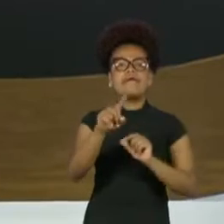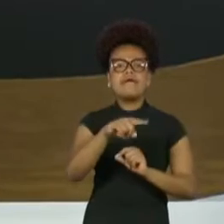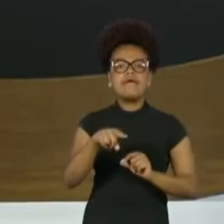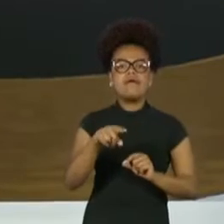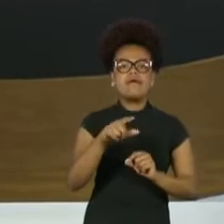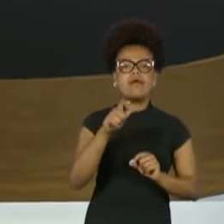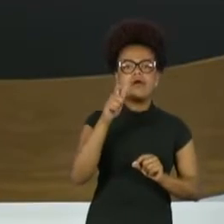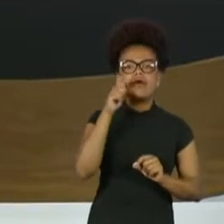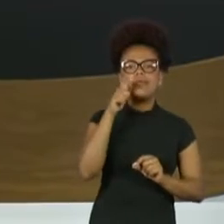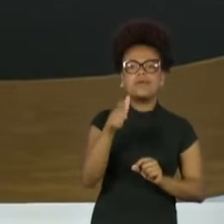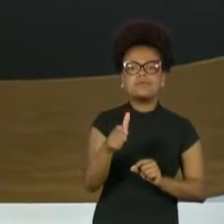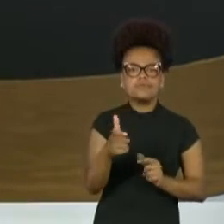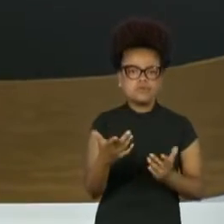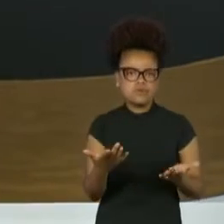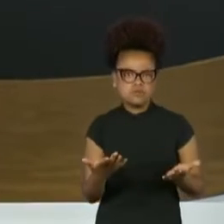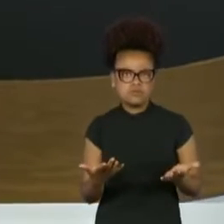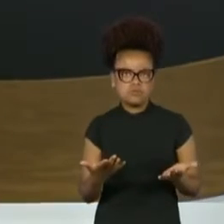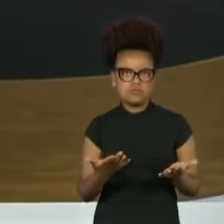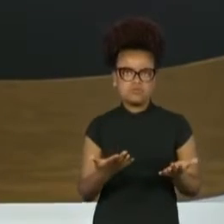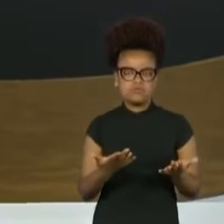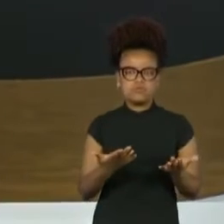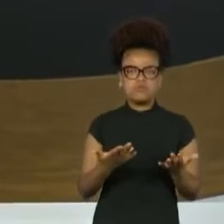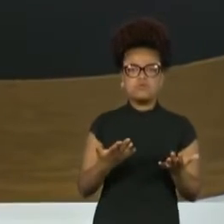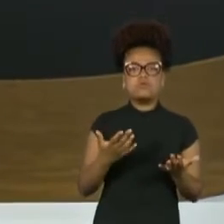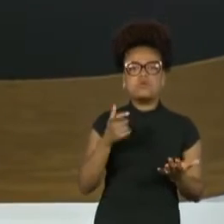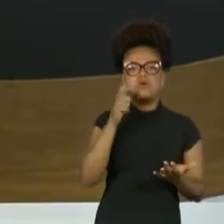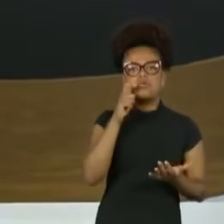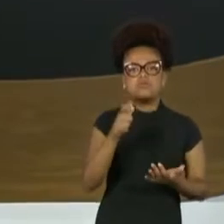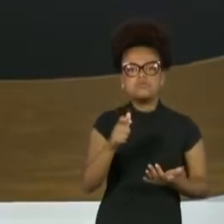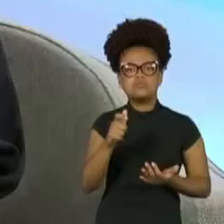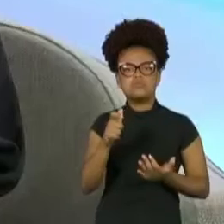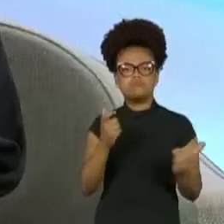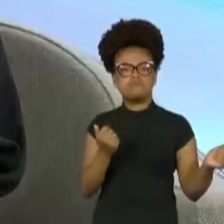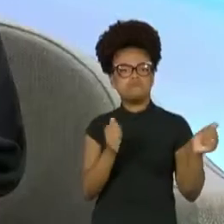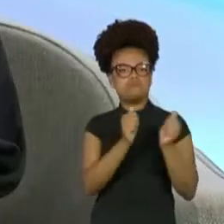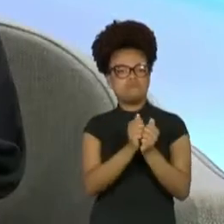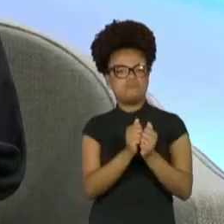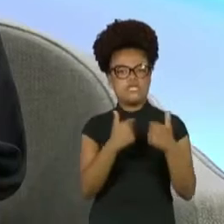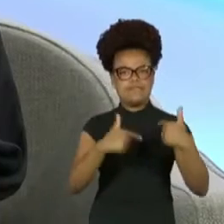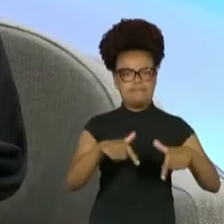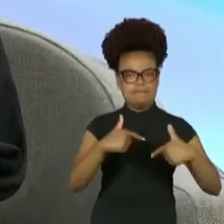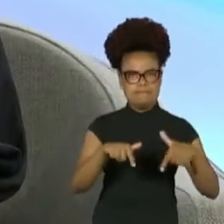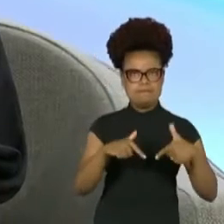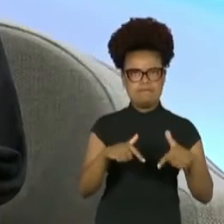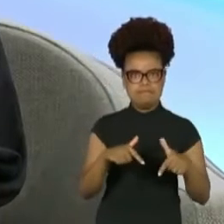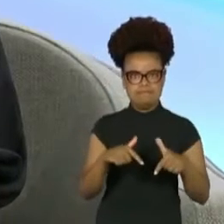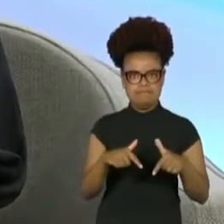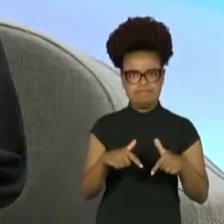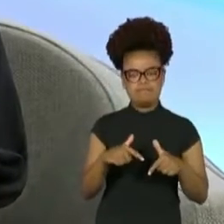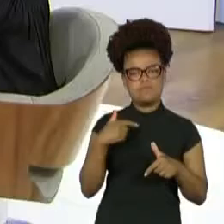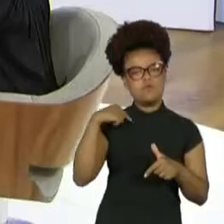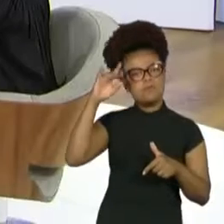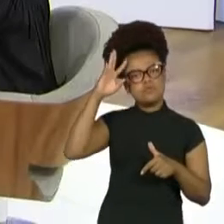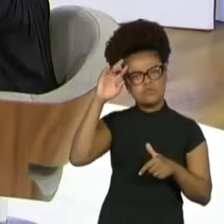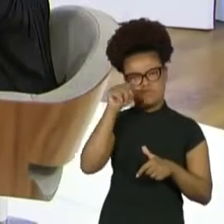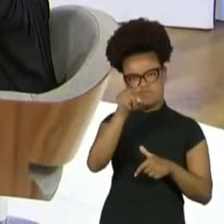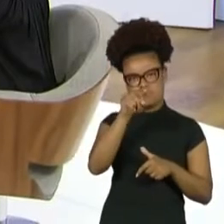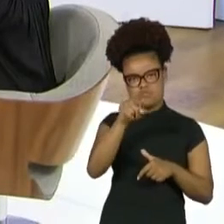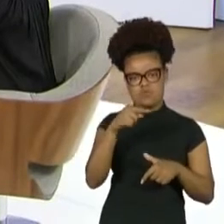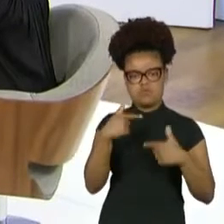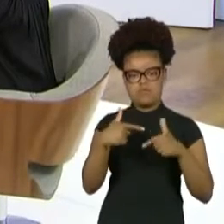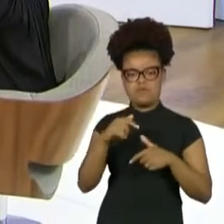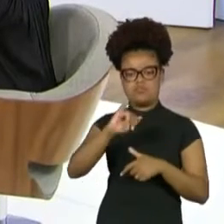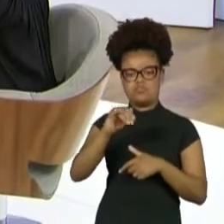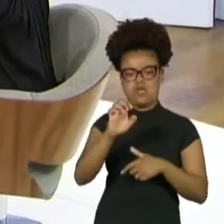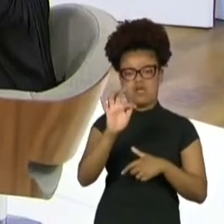são os realizadores que te interessam estar fazendo coisa junto? Eu vi que você fez muita coisa com o Jefferson Dê, né? Sim,